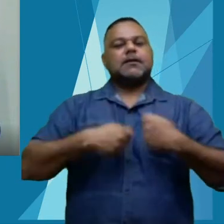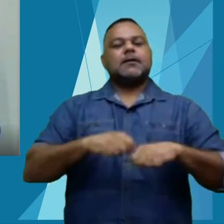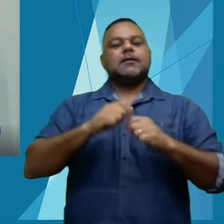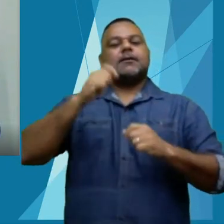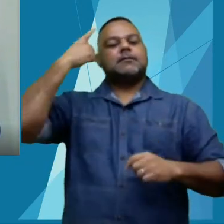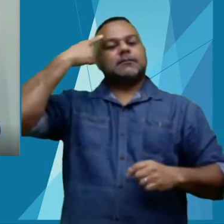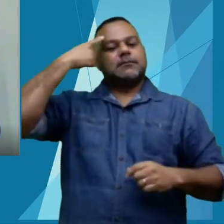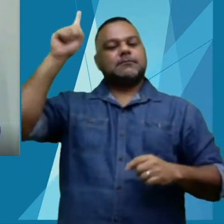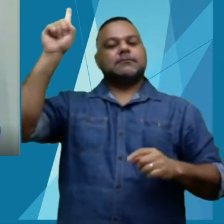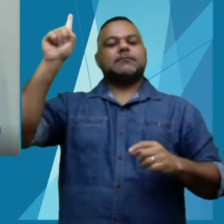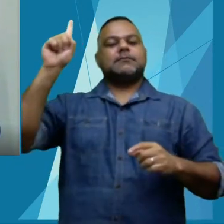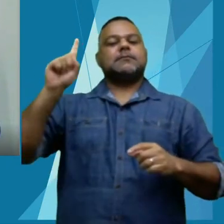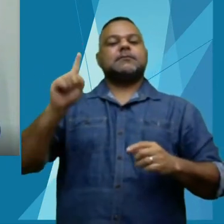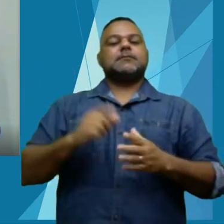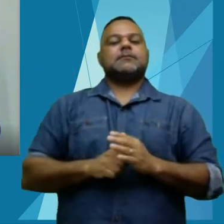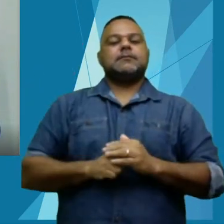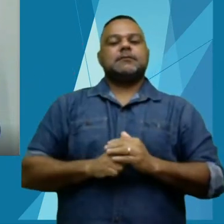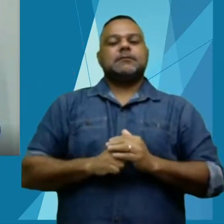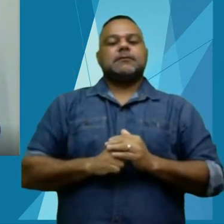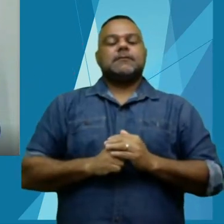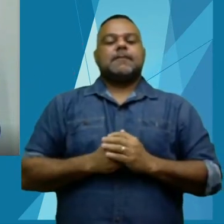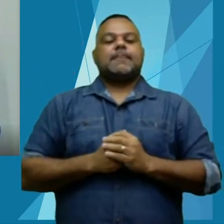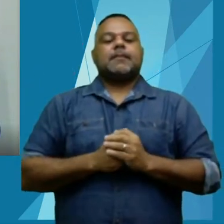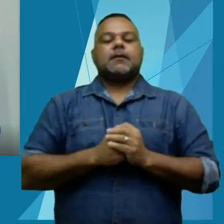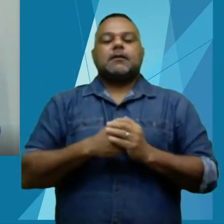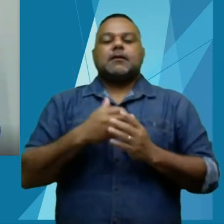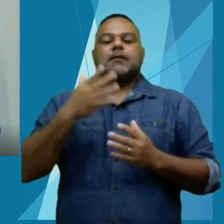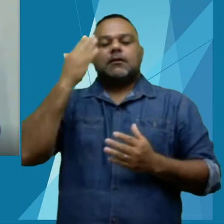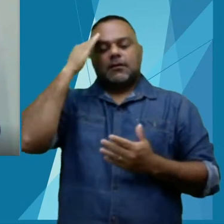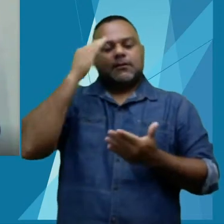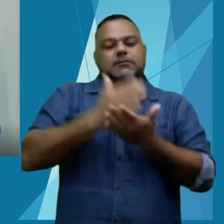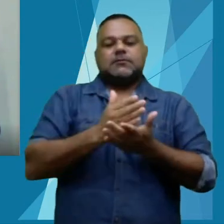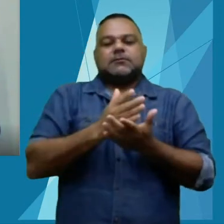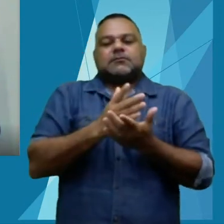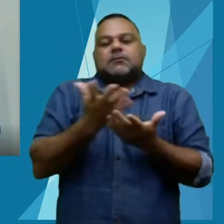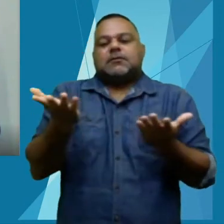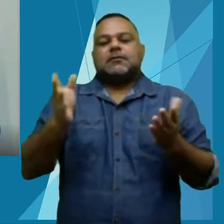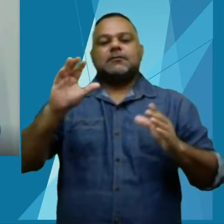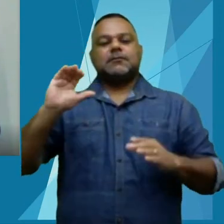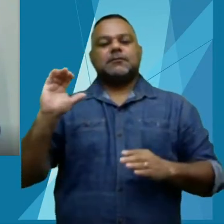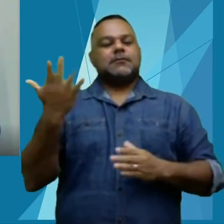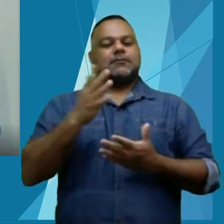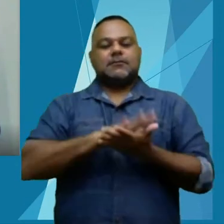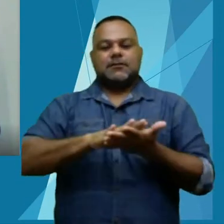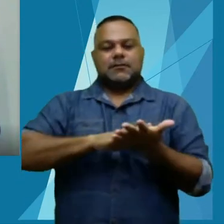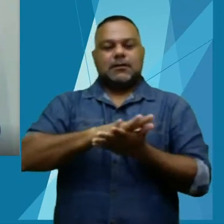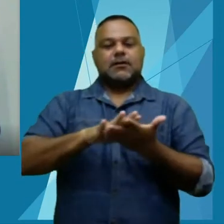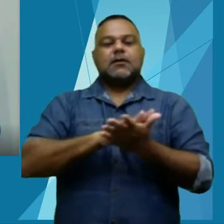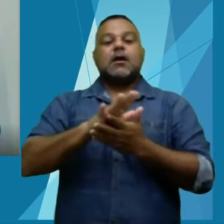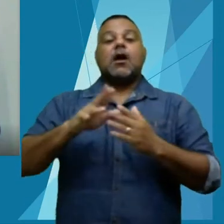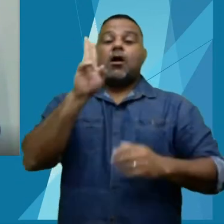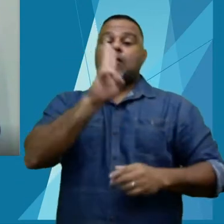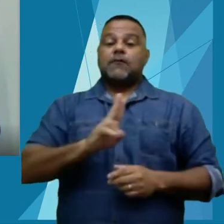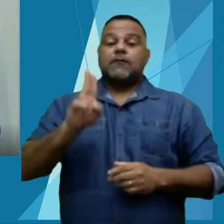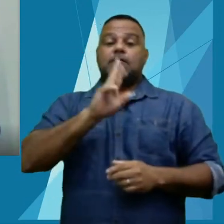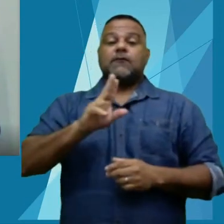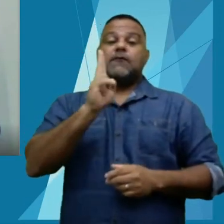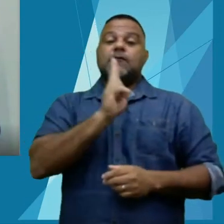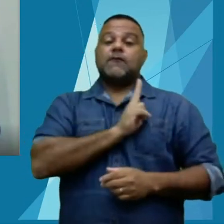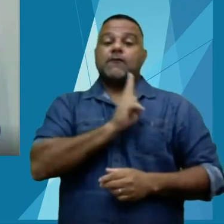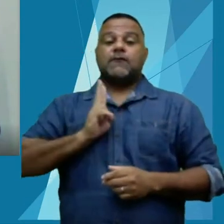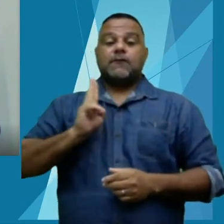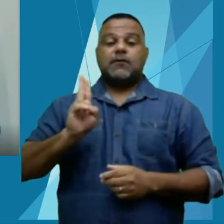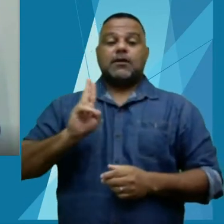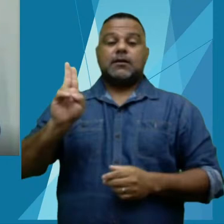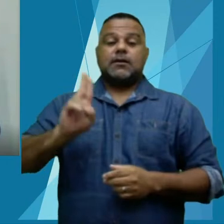é a palavra bola da vez, certamente esse evento não saía. Quero agradecer a Universidade Federal do Acre, porque, inclusive,